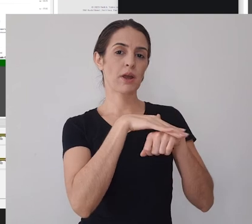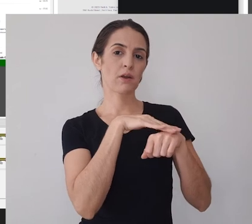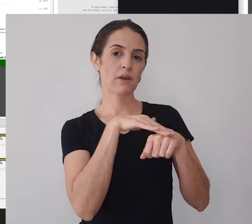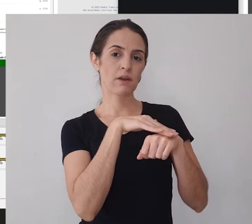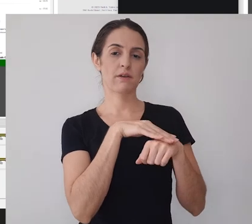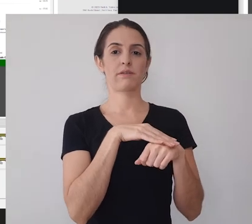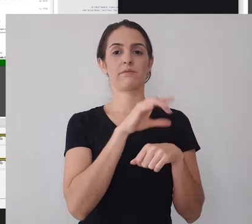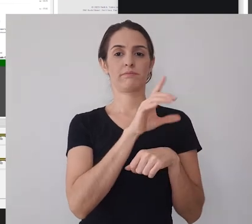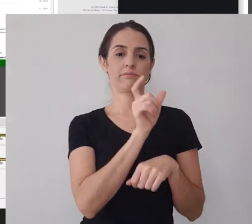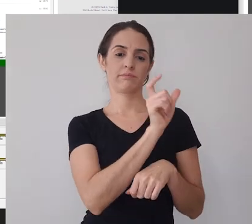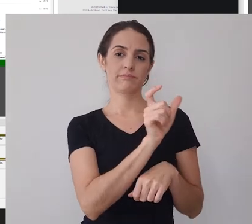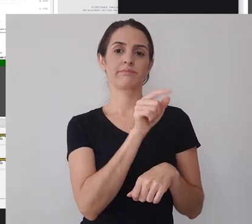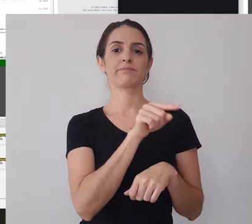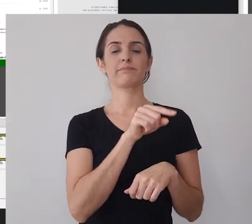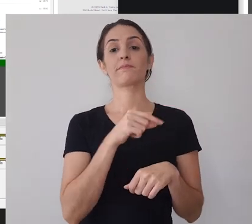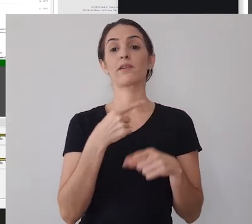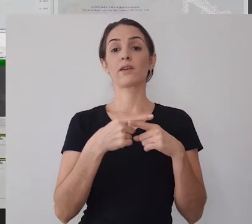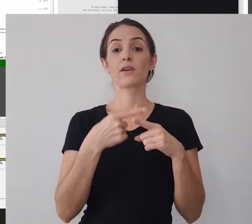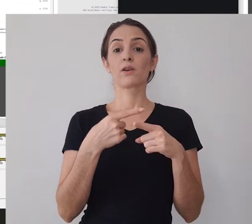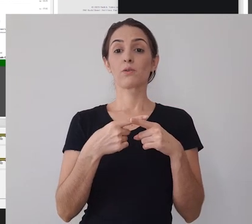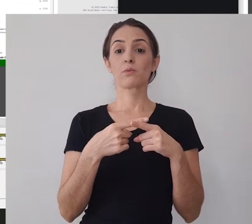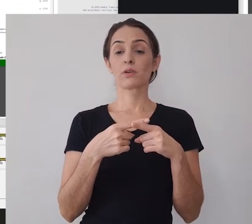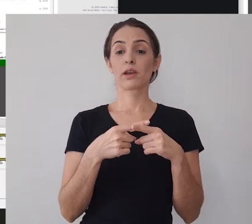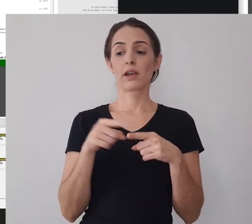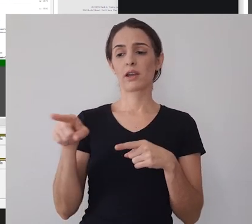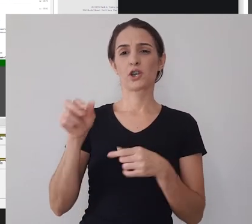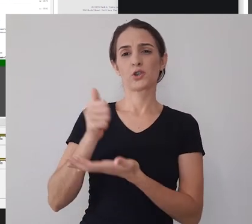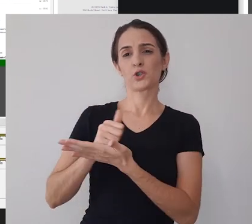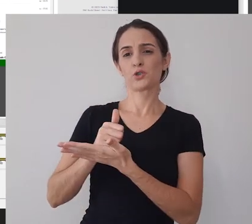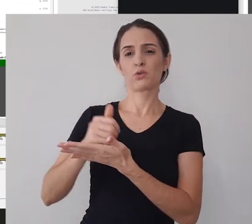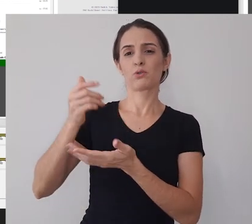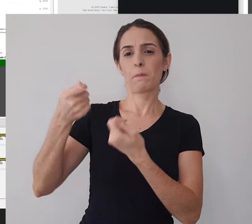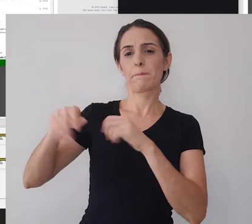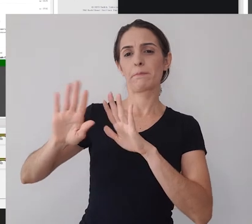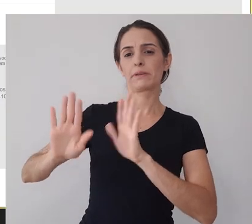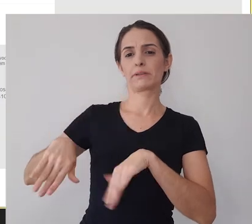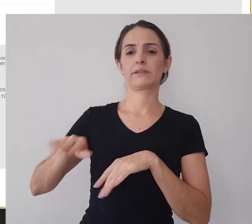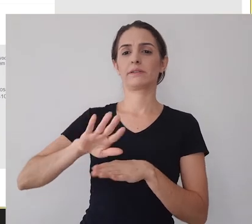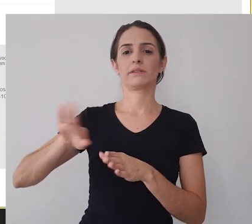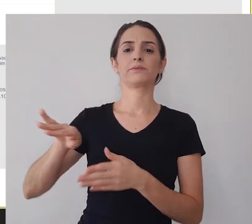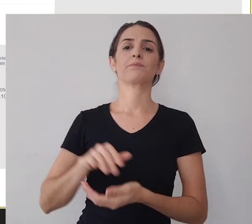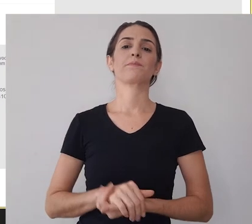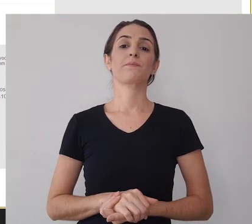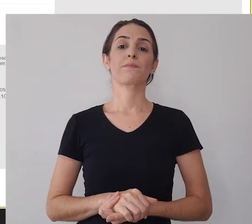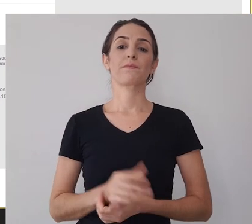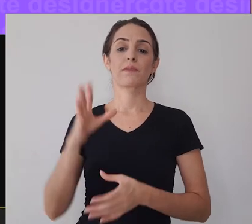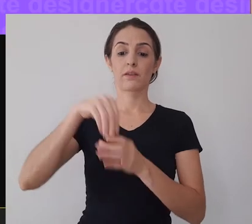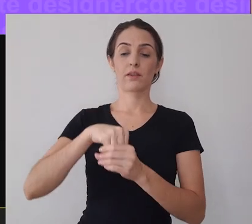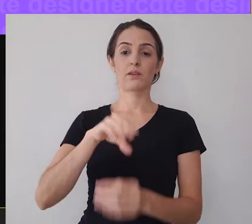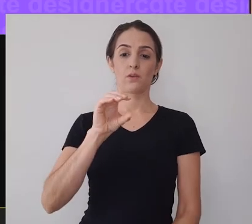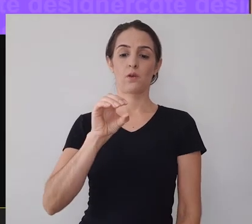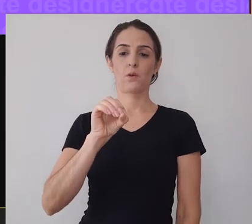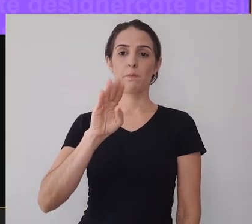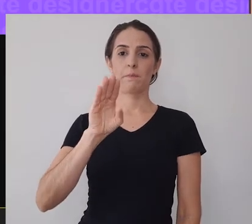utilizar categorias de jogos. Uma vez feito isso, aqui no